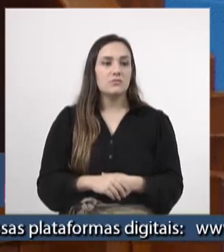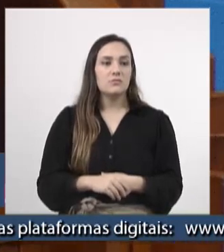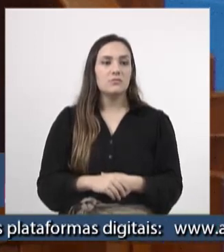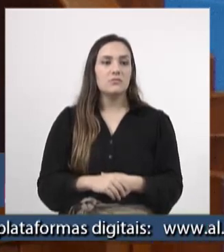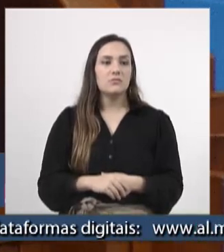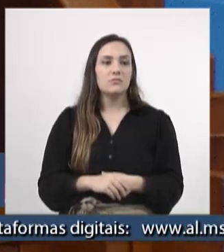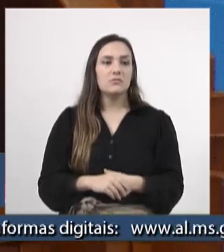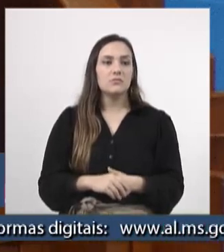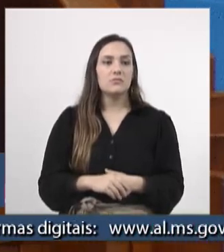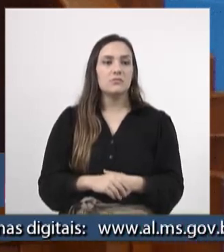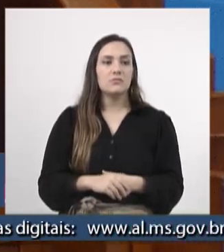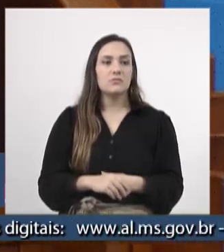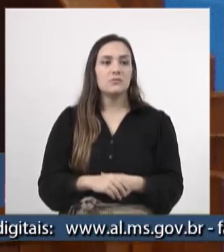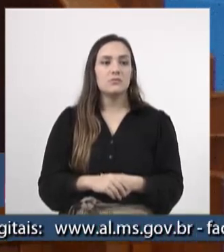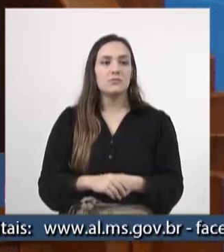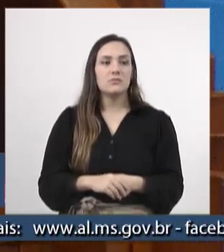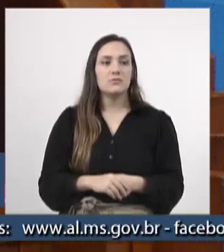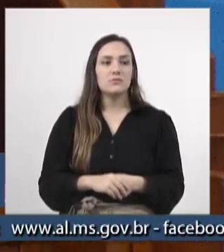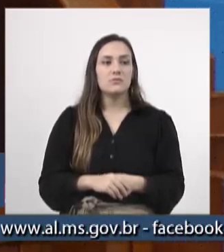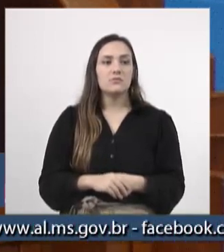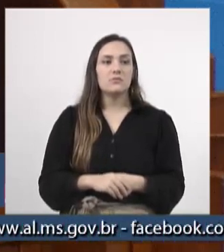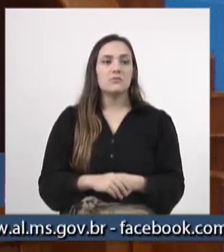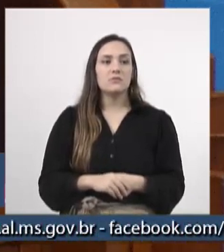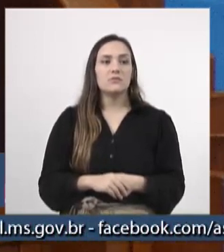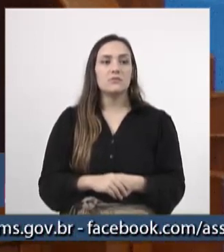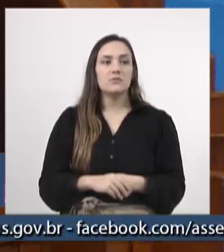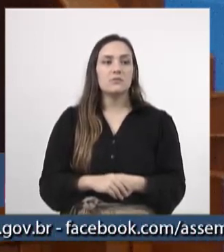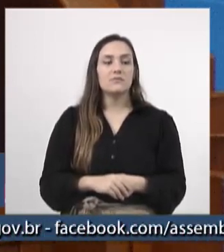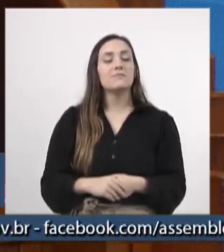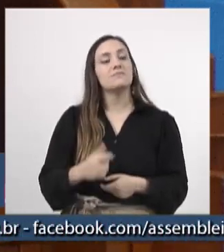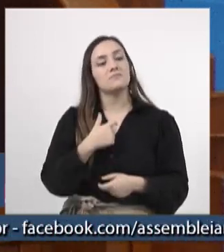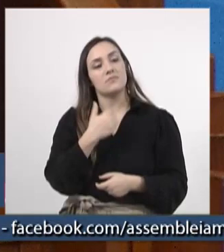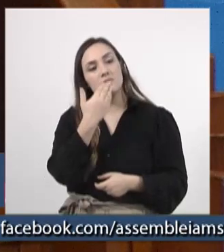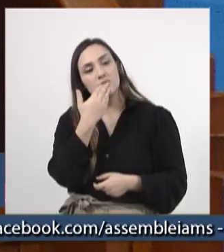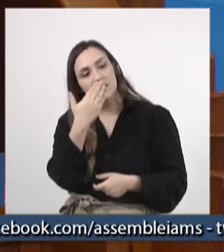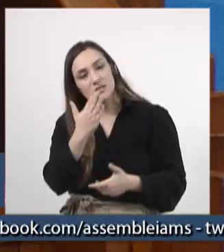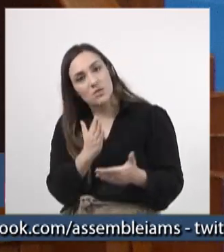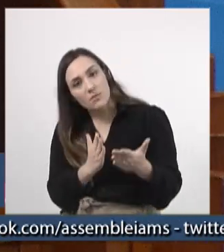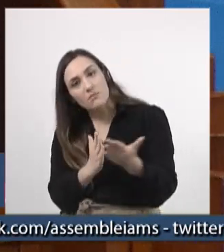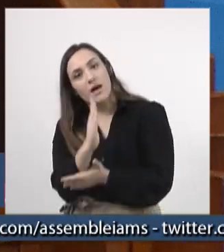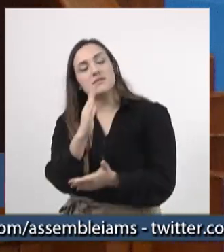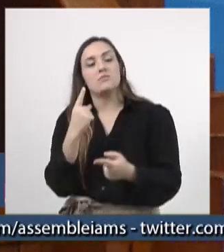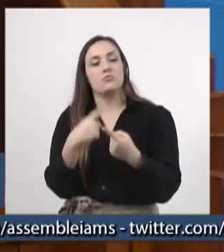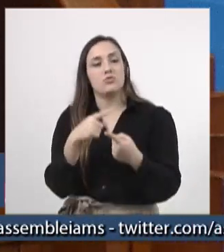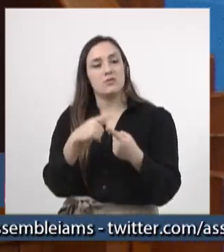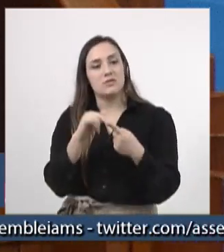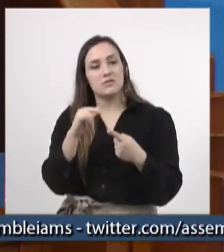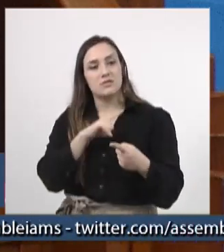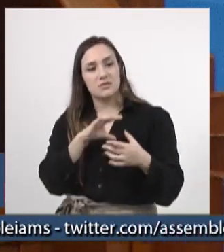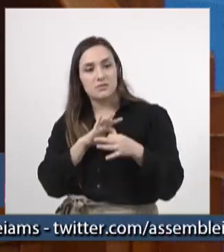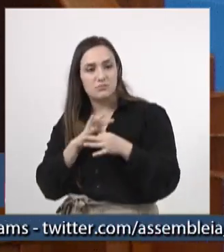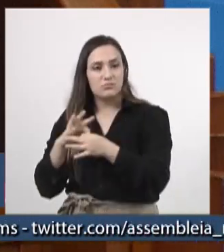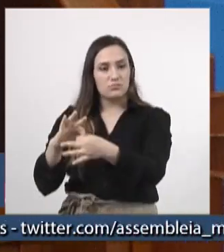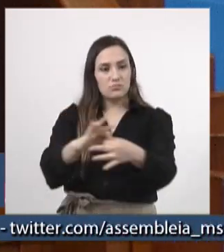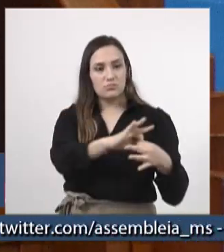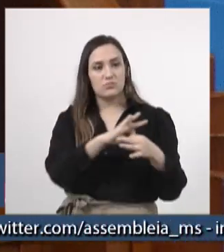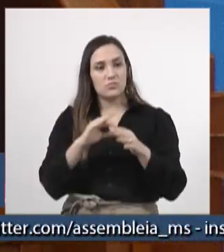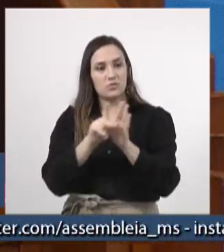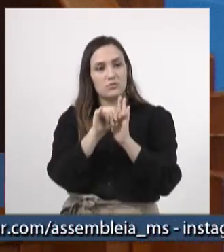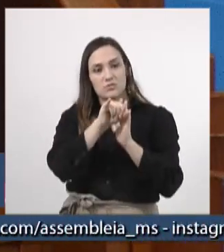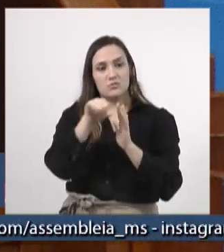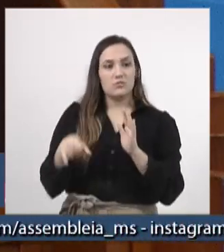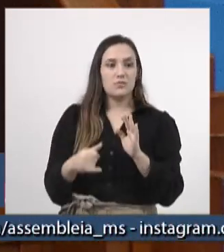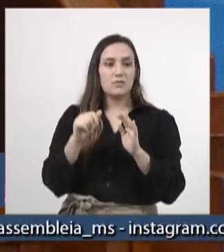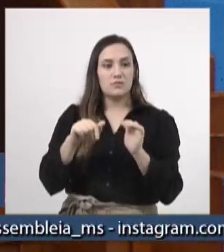pedido que haja o deferimento desse pleito porque uma vez unida, uma vez no mesmo projeto, a Assembleia